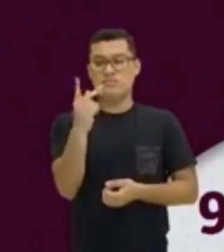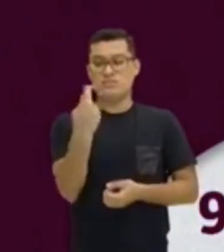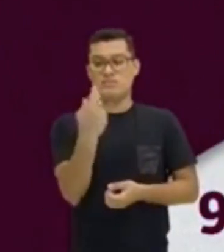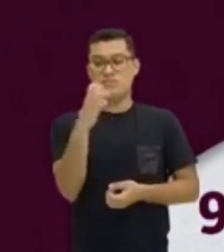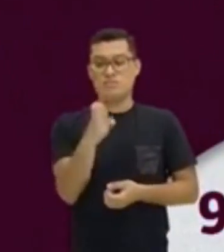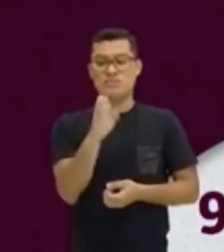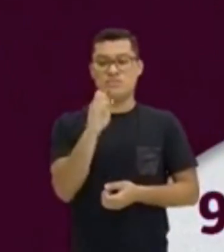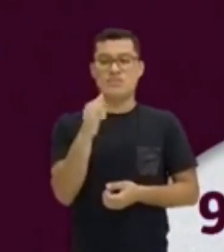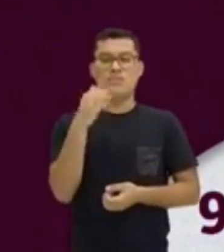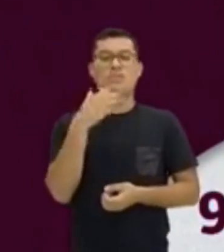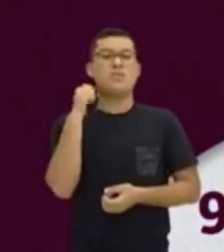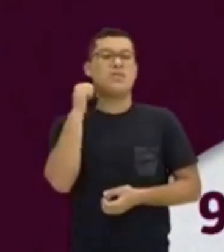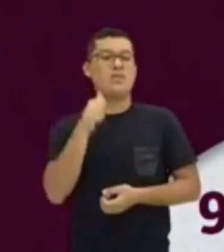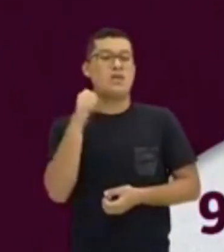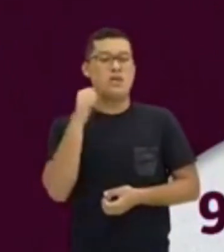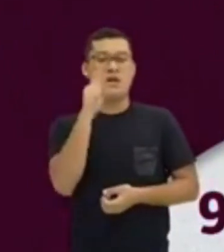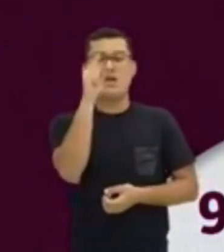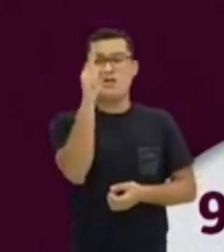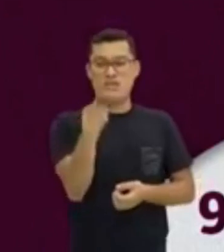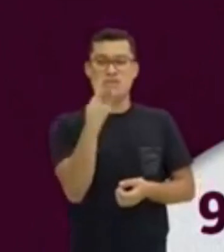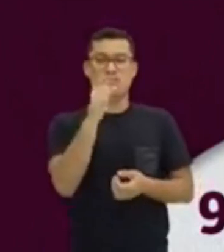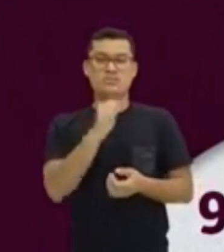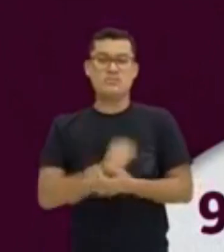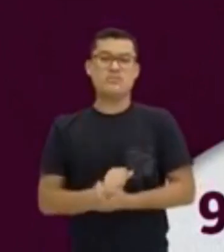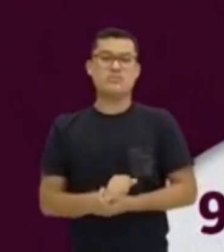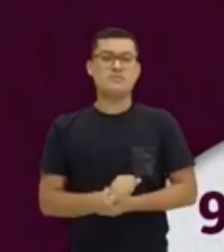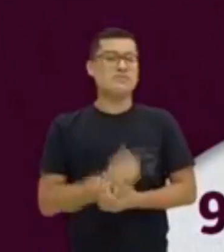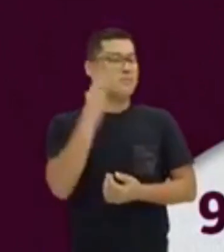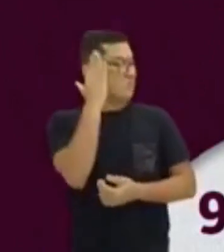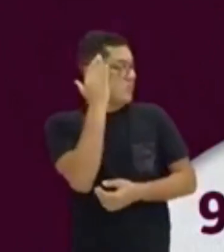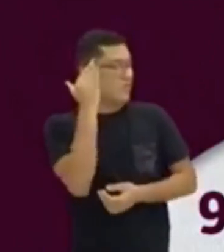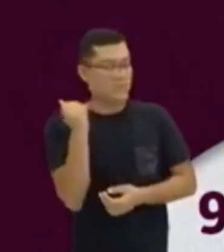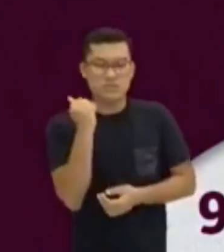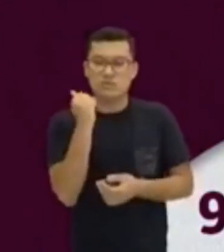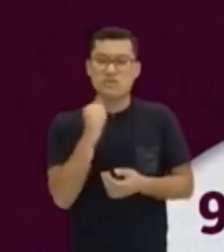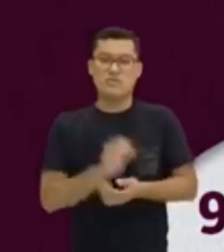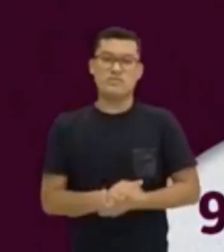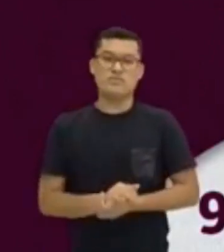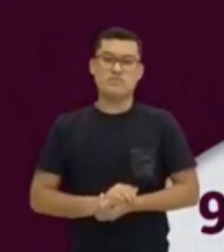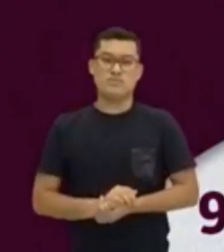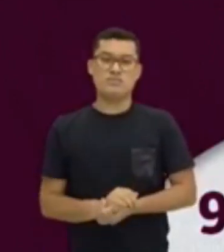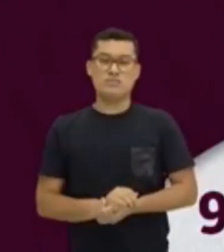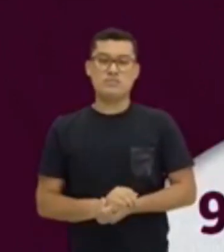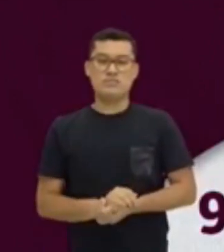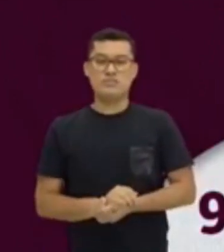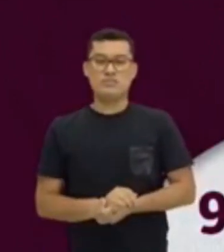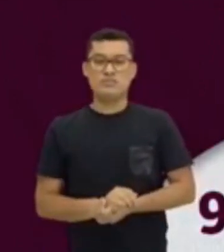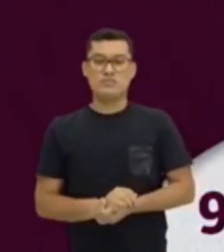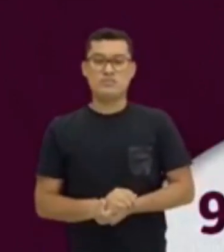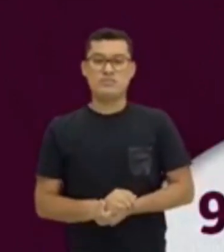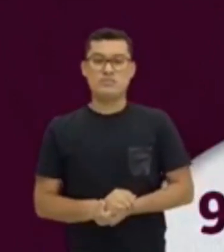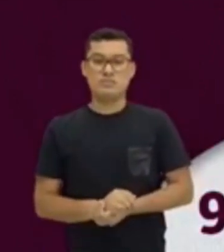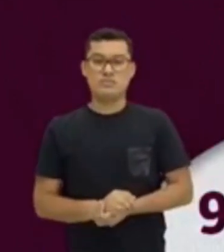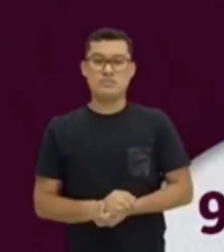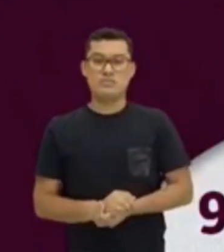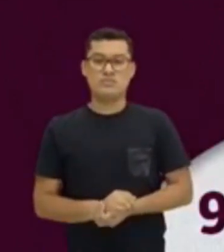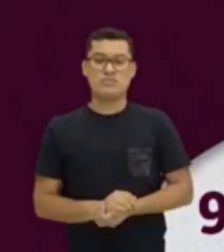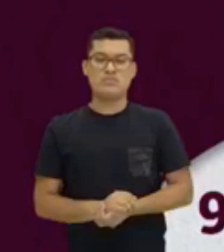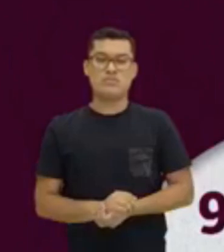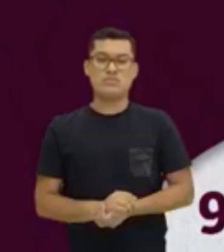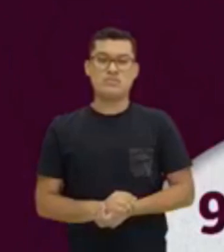Seria para uma mulher. Quem não sabe ainda? Mulher. She is.